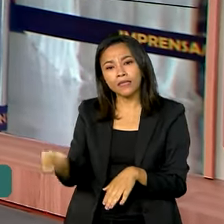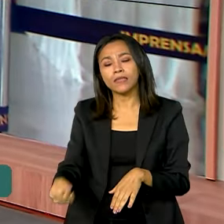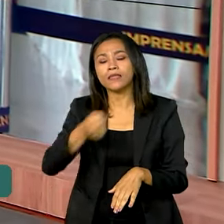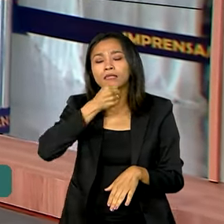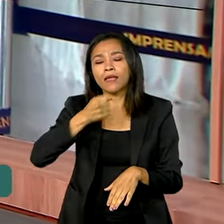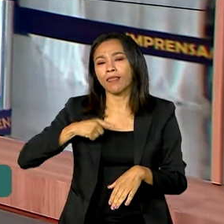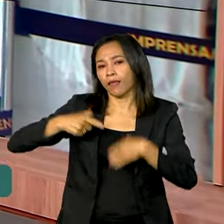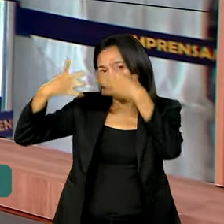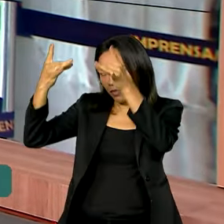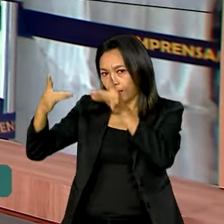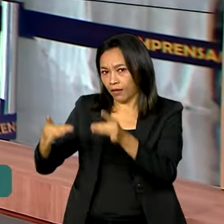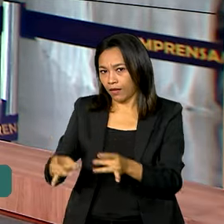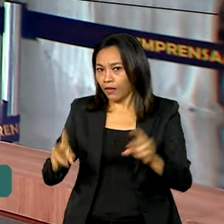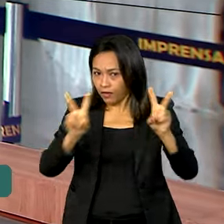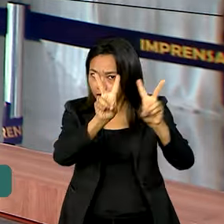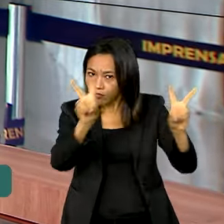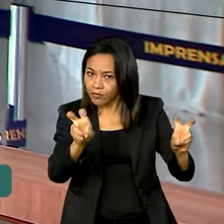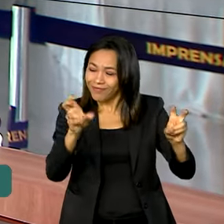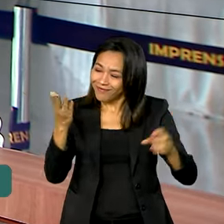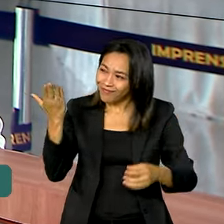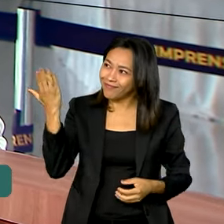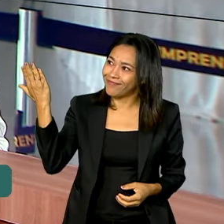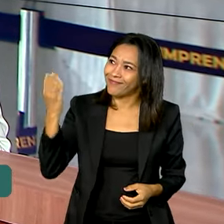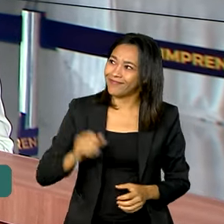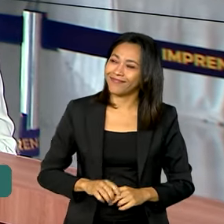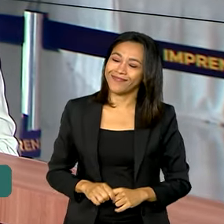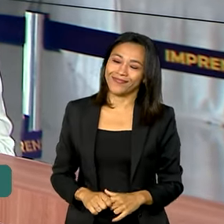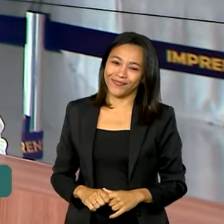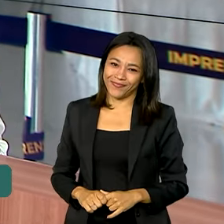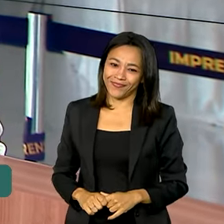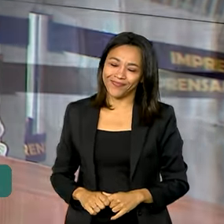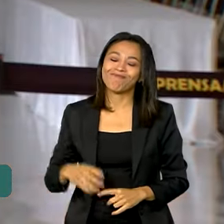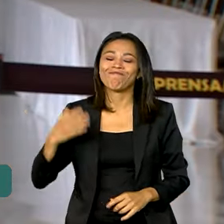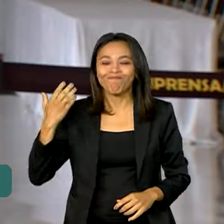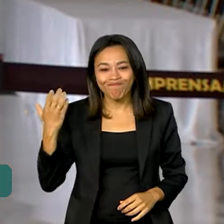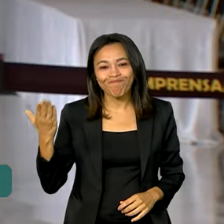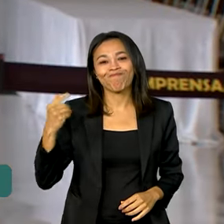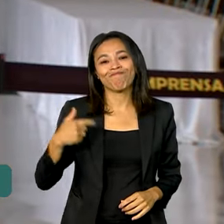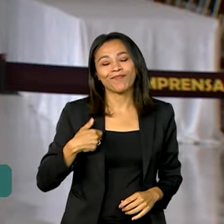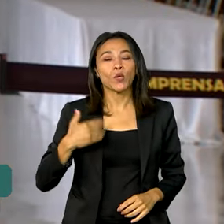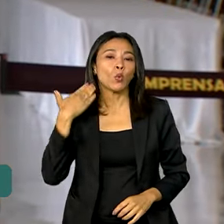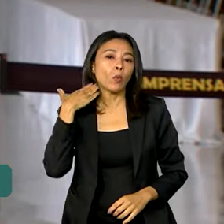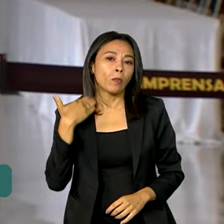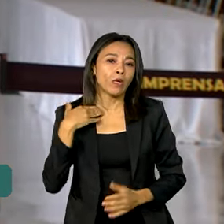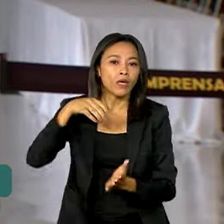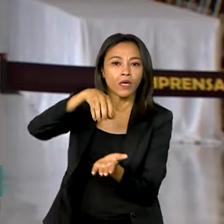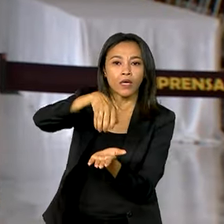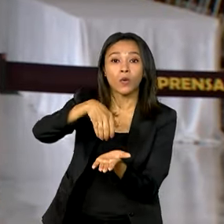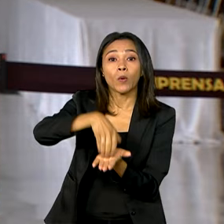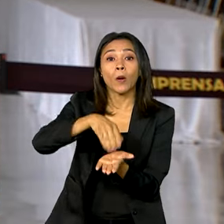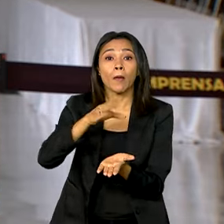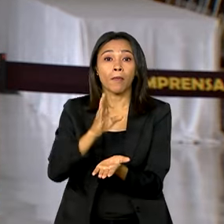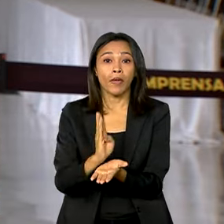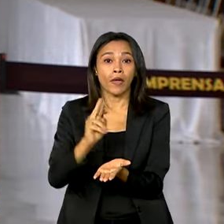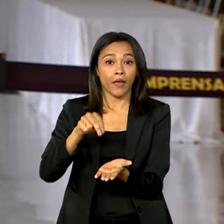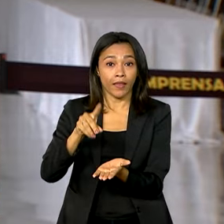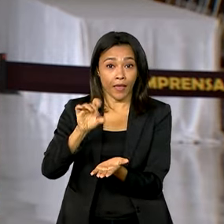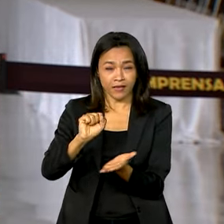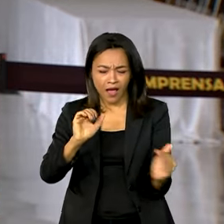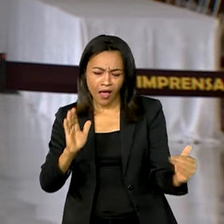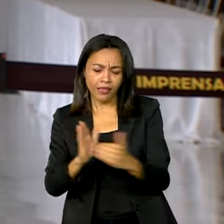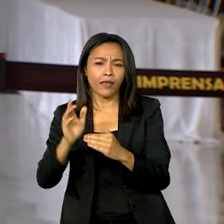mais detalhes sobre esse assunto. É com você, Jéssica. É isso, Vanessa. O BNDES anunciou que até setembro,